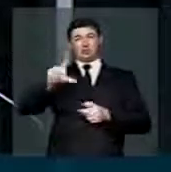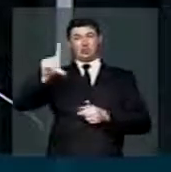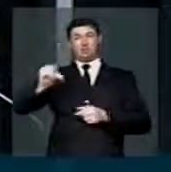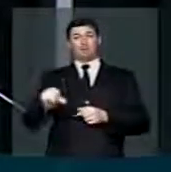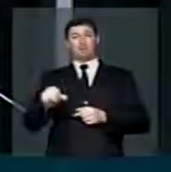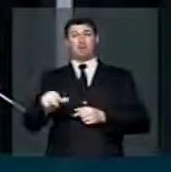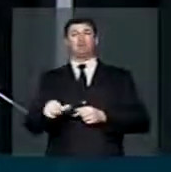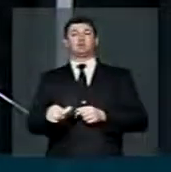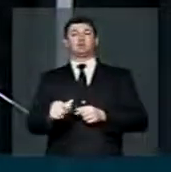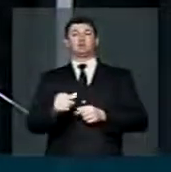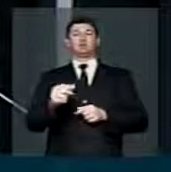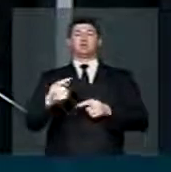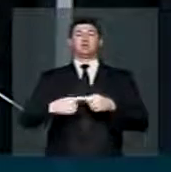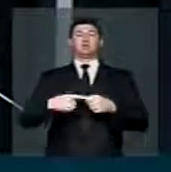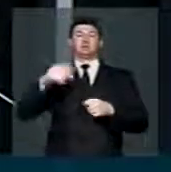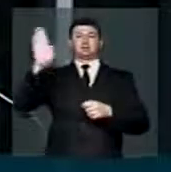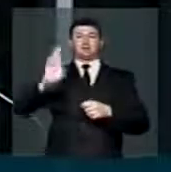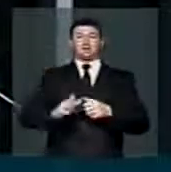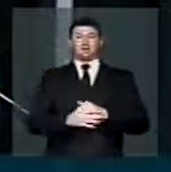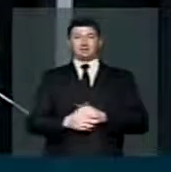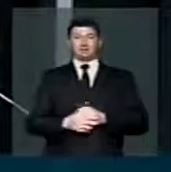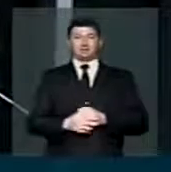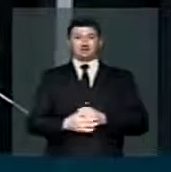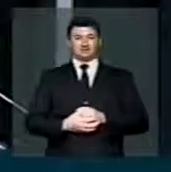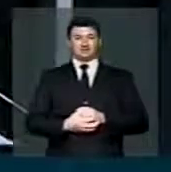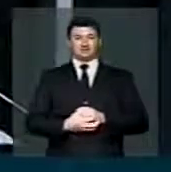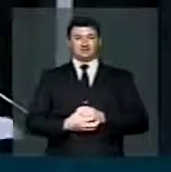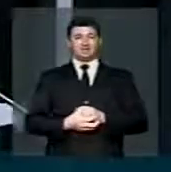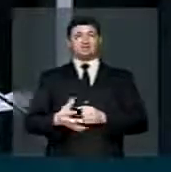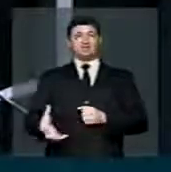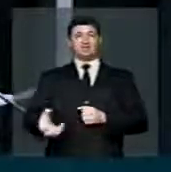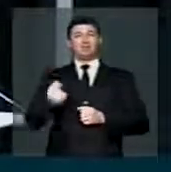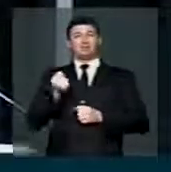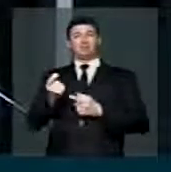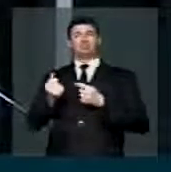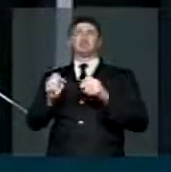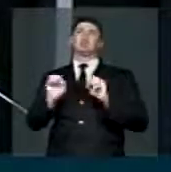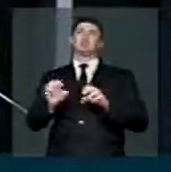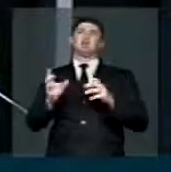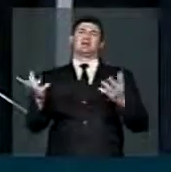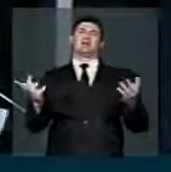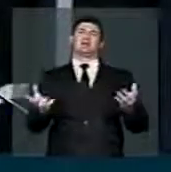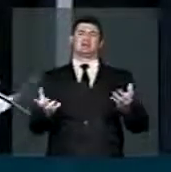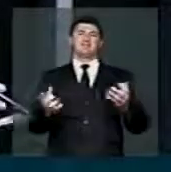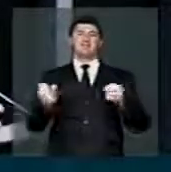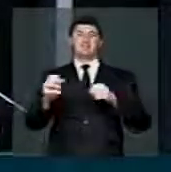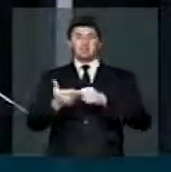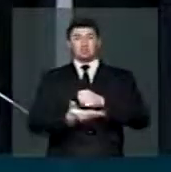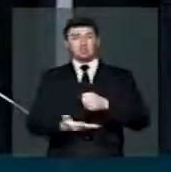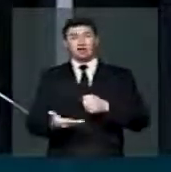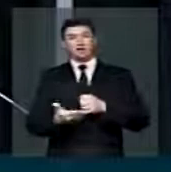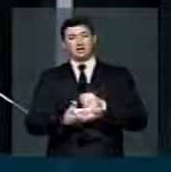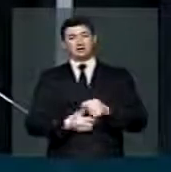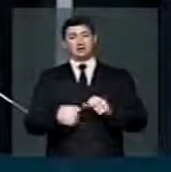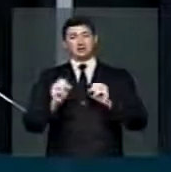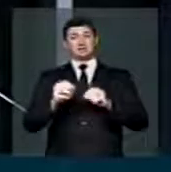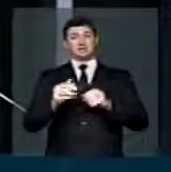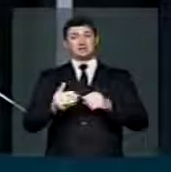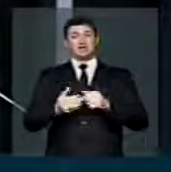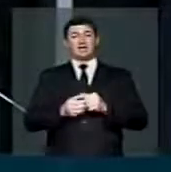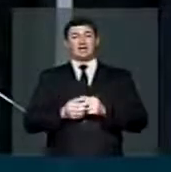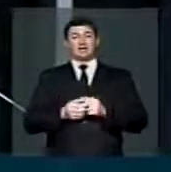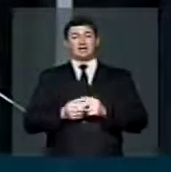menos aos municípios brasileiros. É tirar o dinheiro da educação, do ensino básico, do ensino